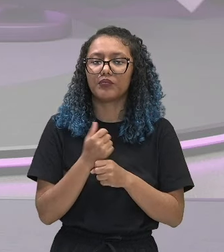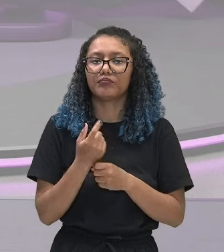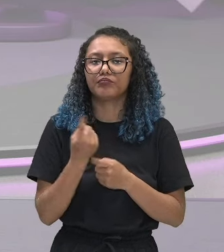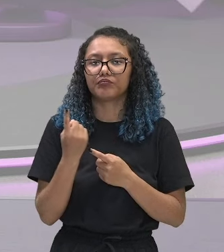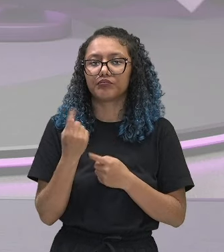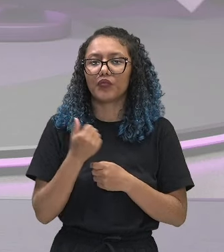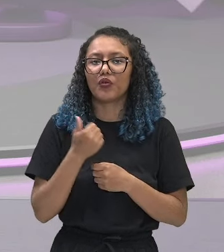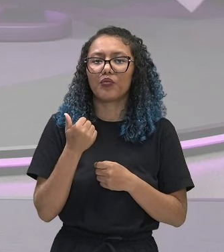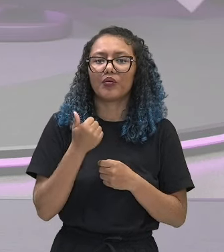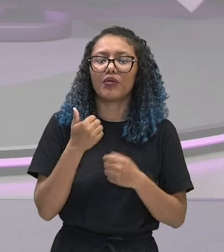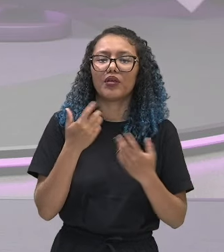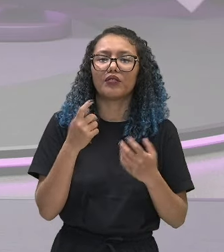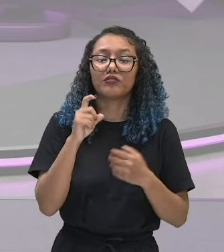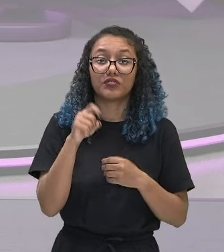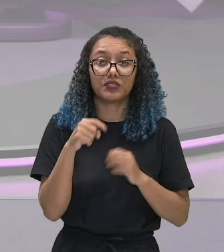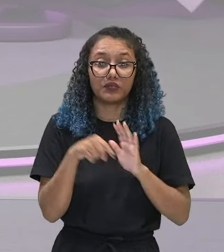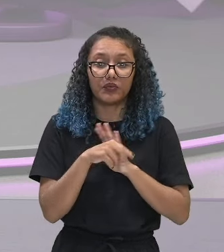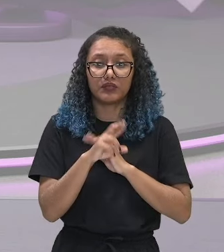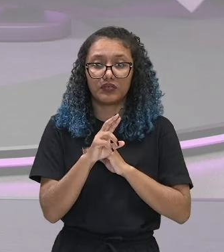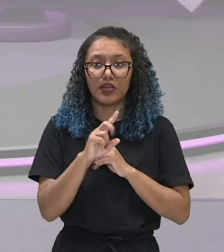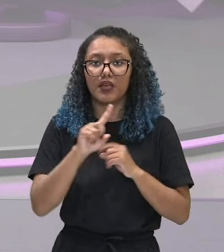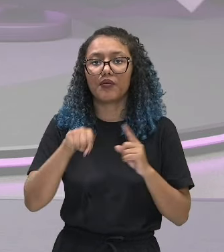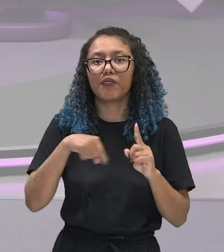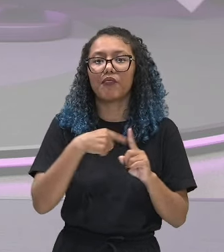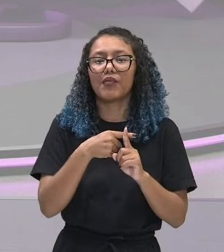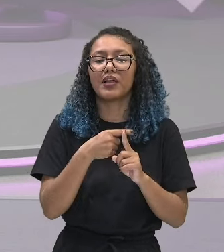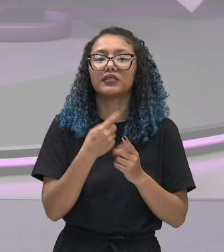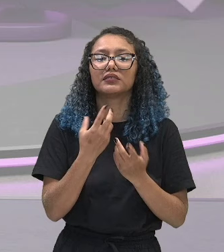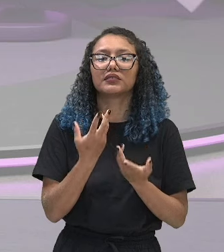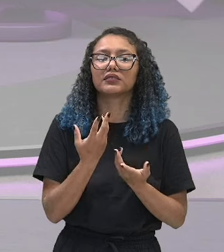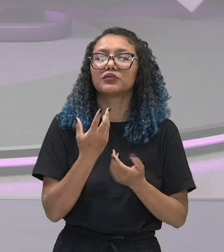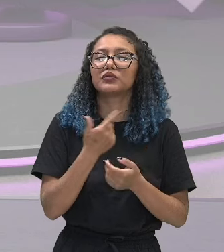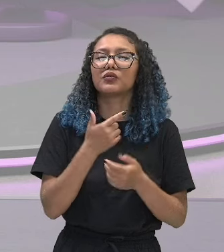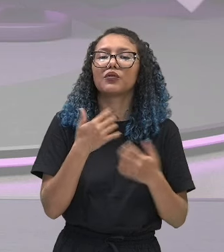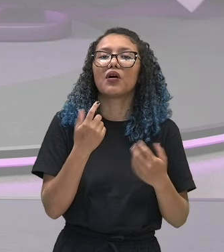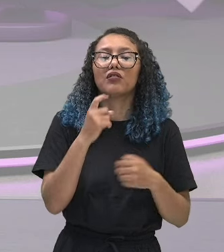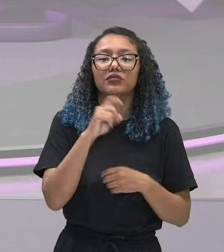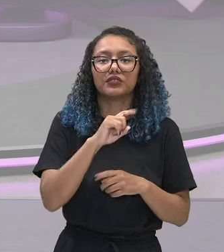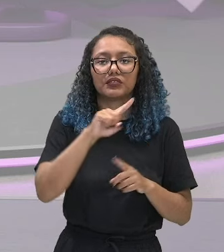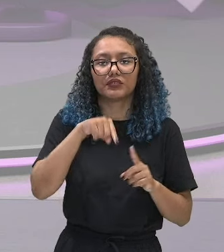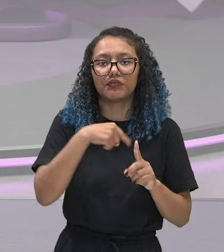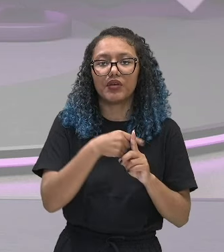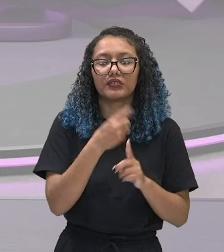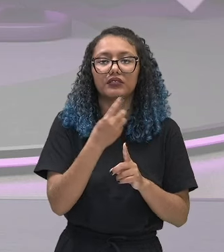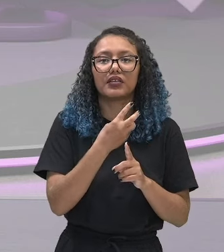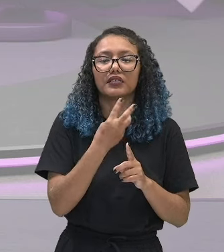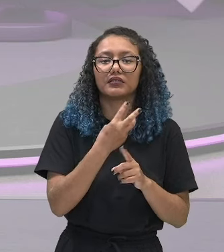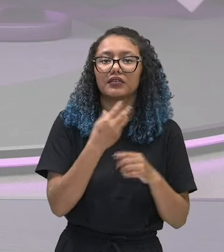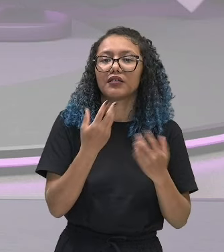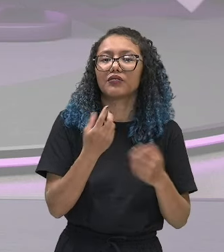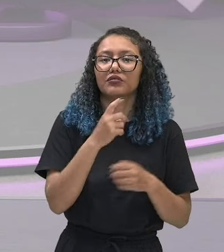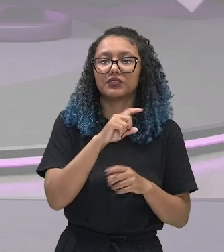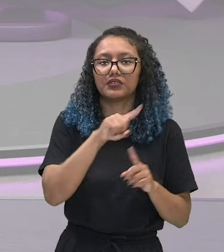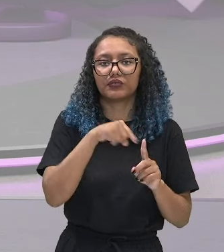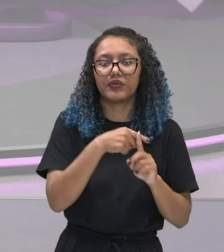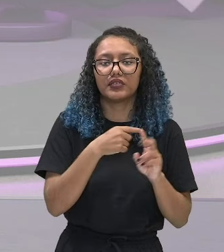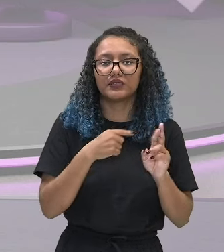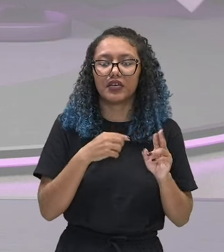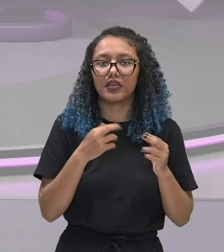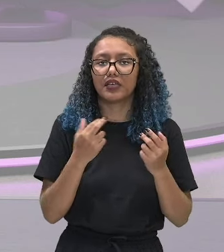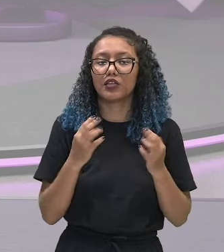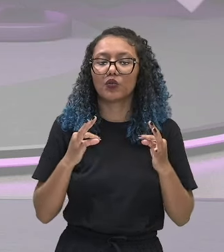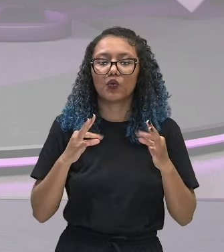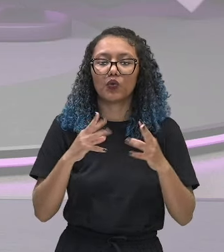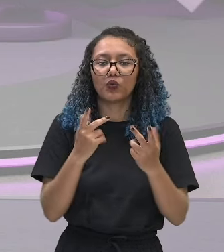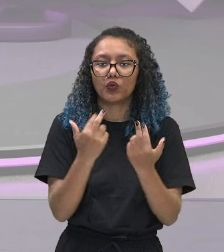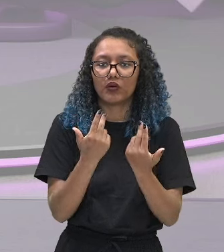r, mais o segundo termo que é x, mais o terceiro termo que é x mais r. Tudo isso é igual a 24.